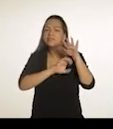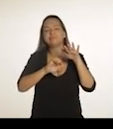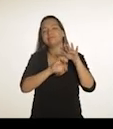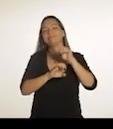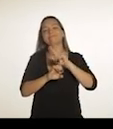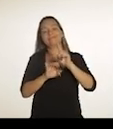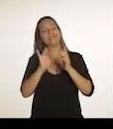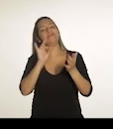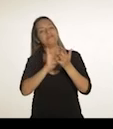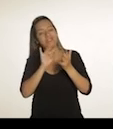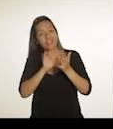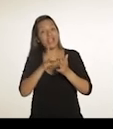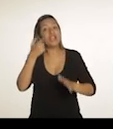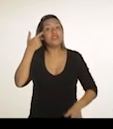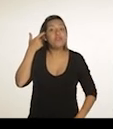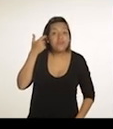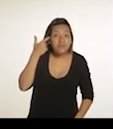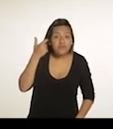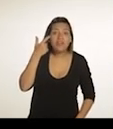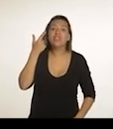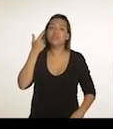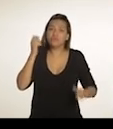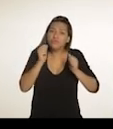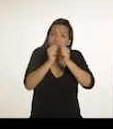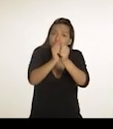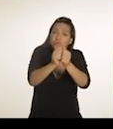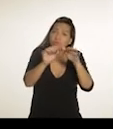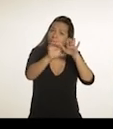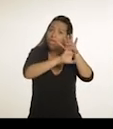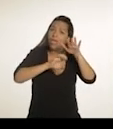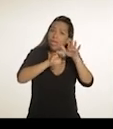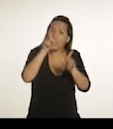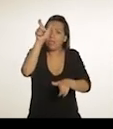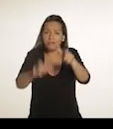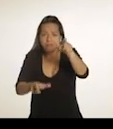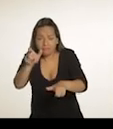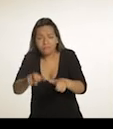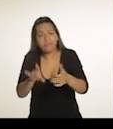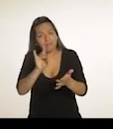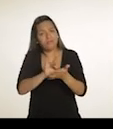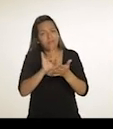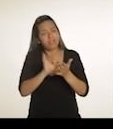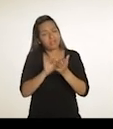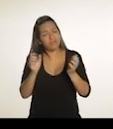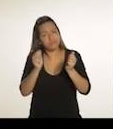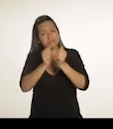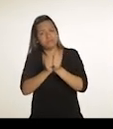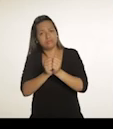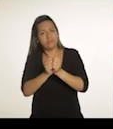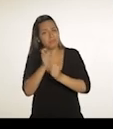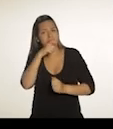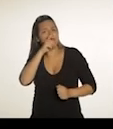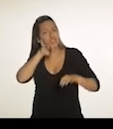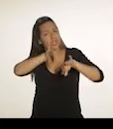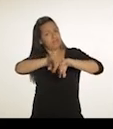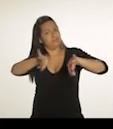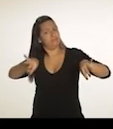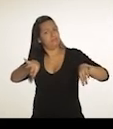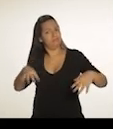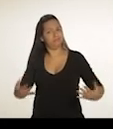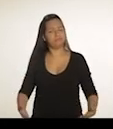Isso foi absolutamente desfeito. Esse mito que o Freixo não se aproxima dos empresários é